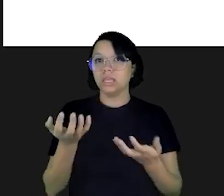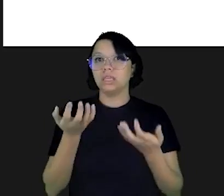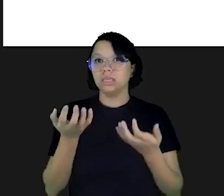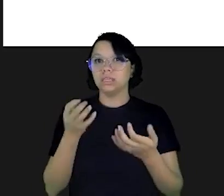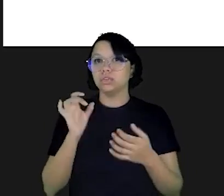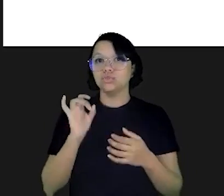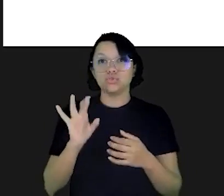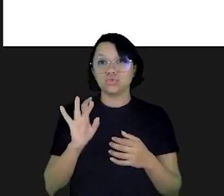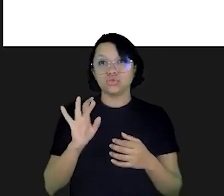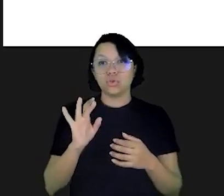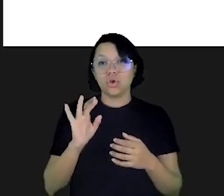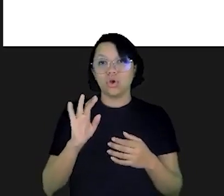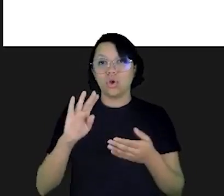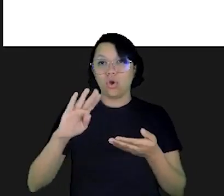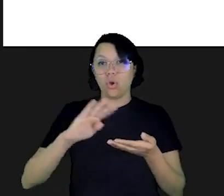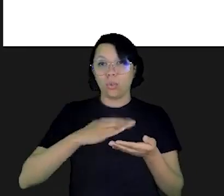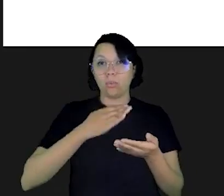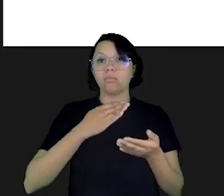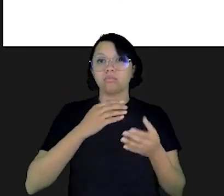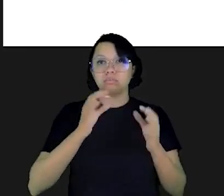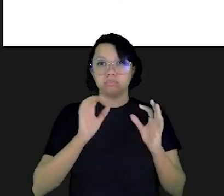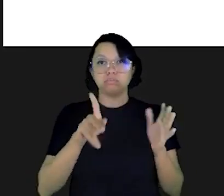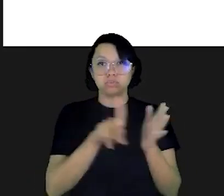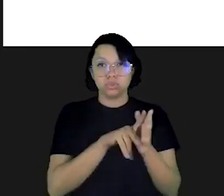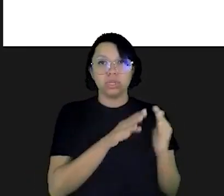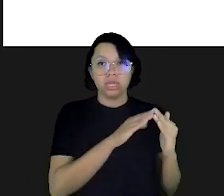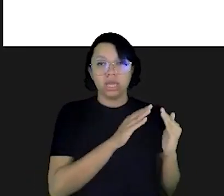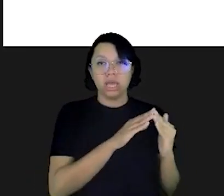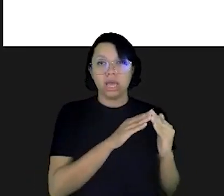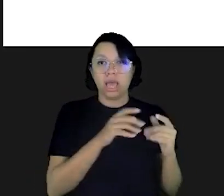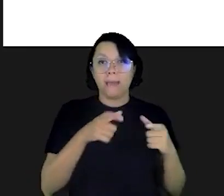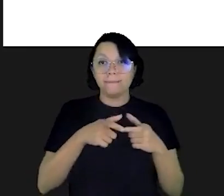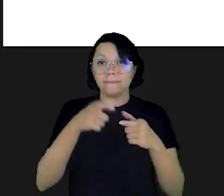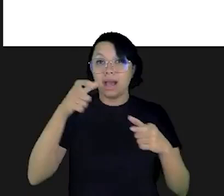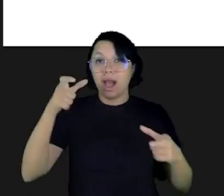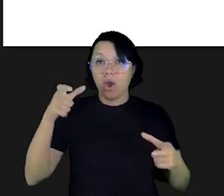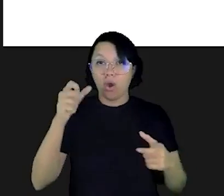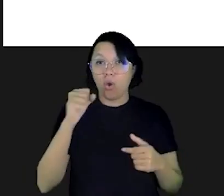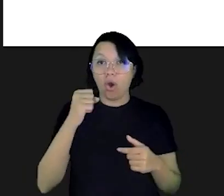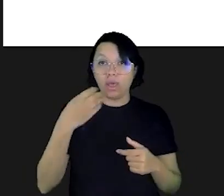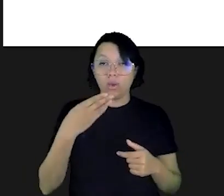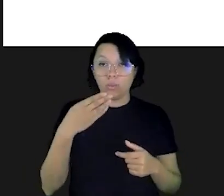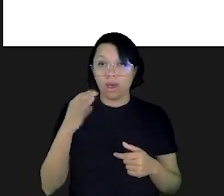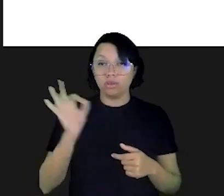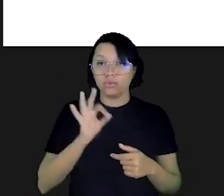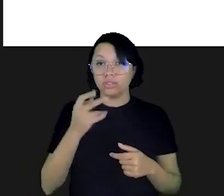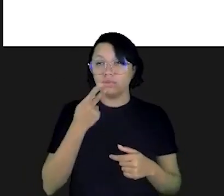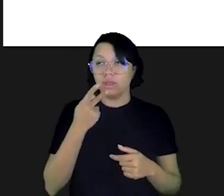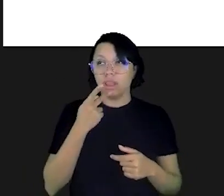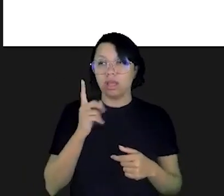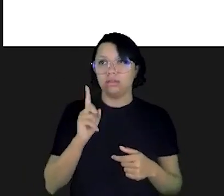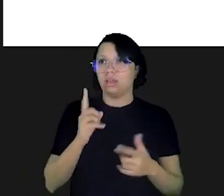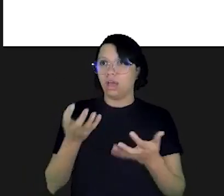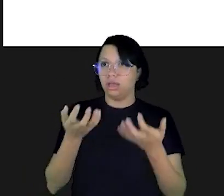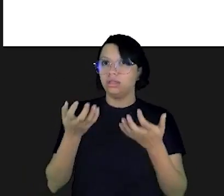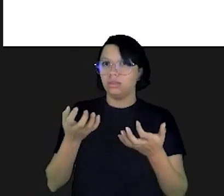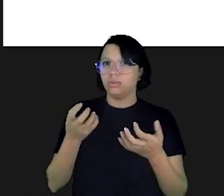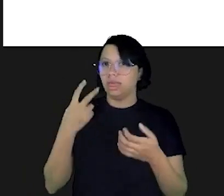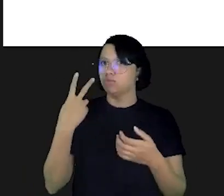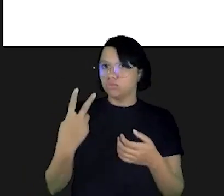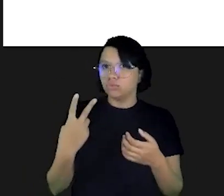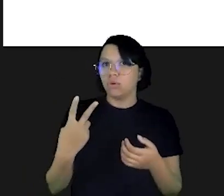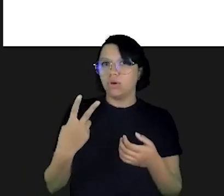a versão online ninguém quis a versão só impressa e a esmagadora maioria dos alunos 84